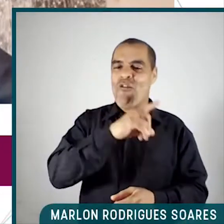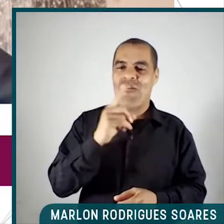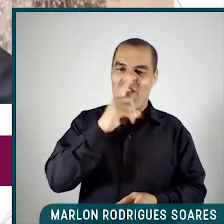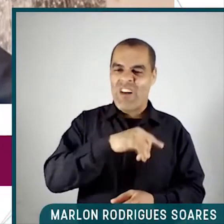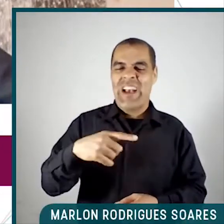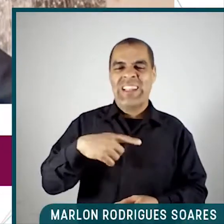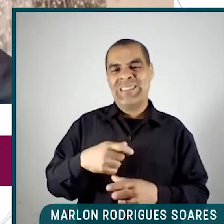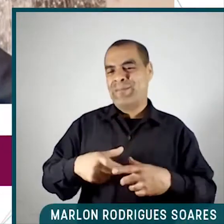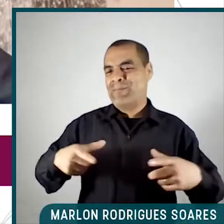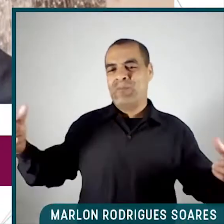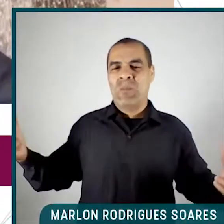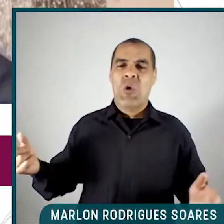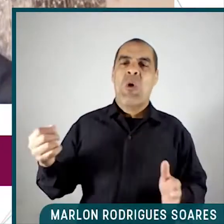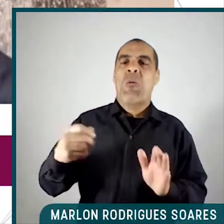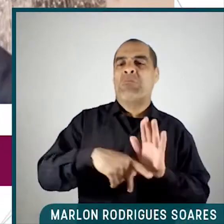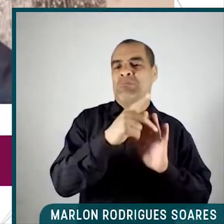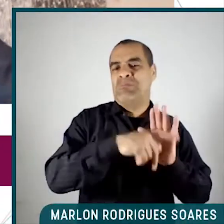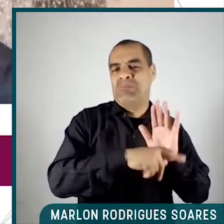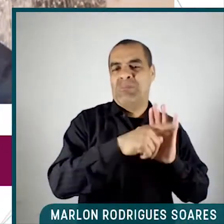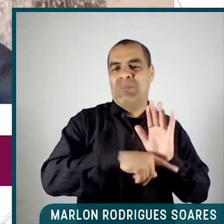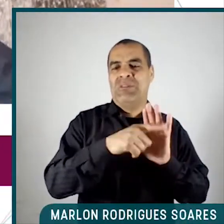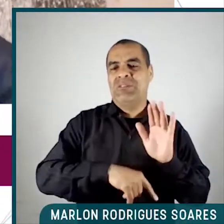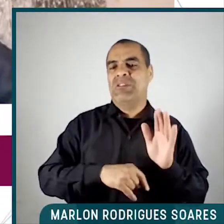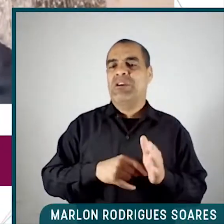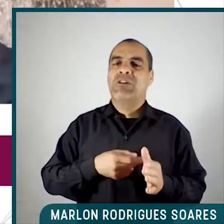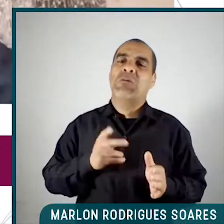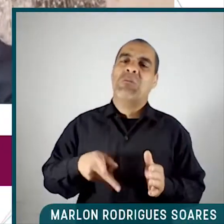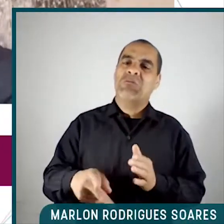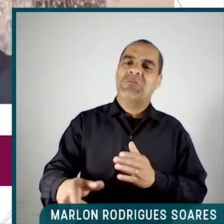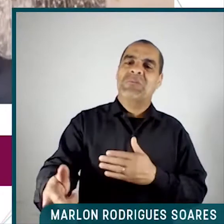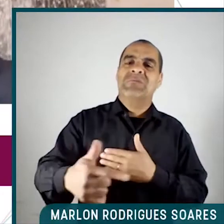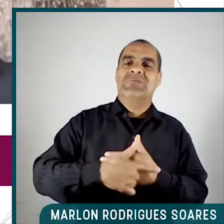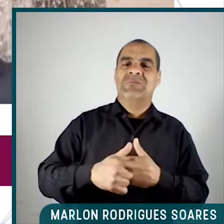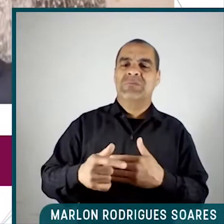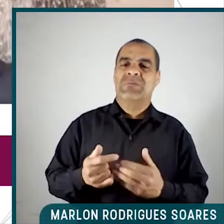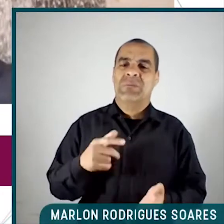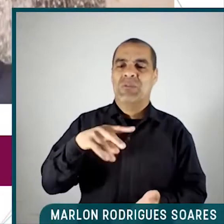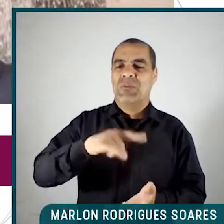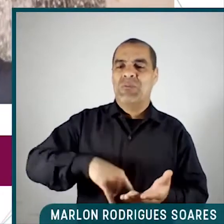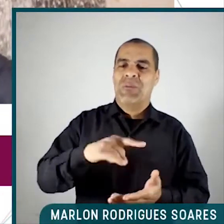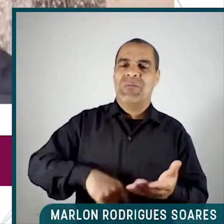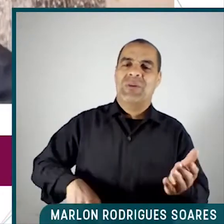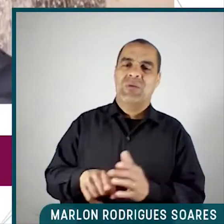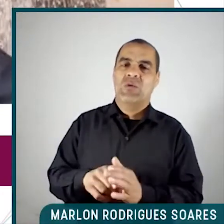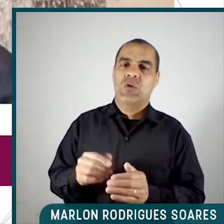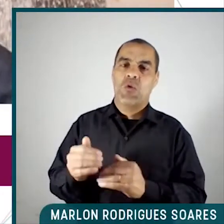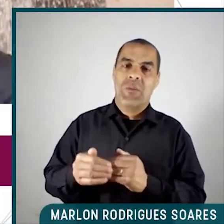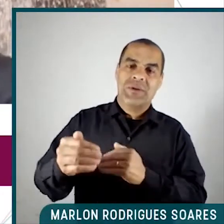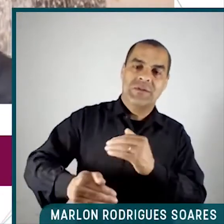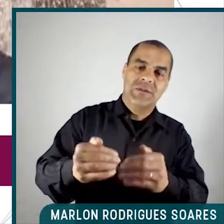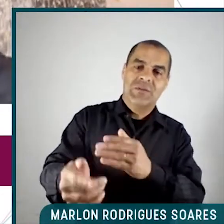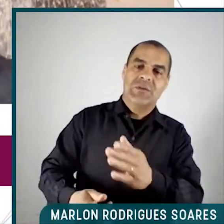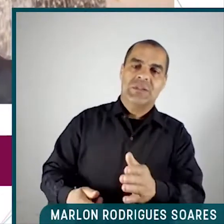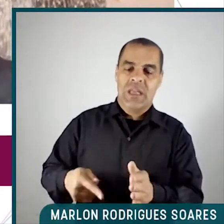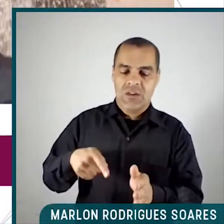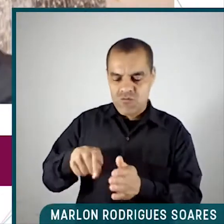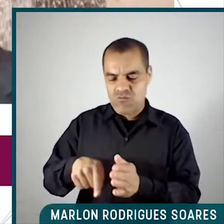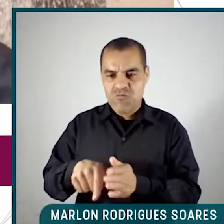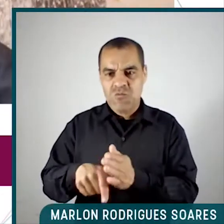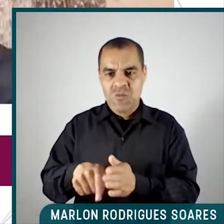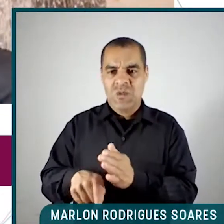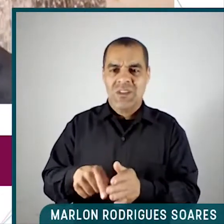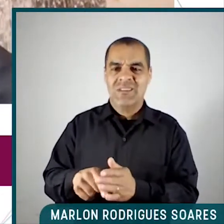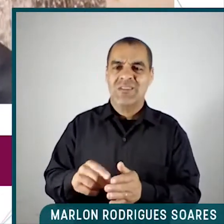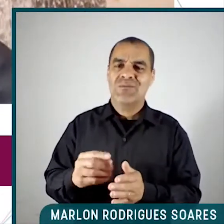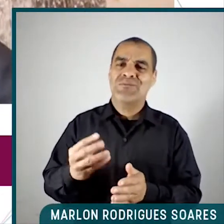projetos não saem do papel quando viram, quando começa a avançar o processo de licitação, fracassa. As